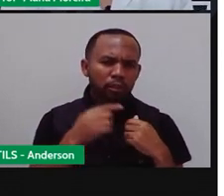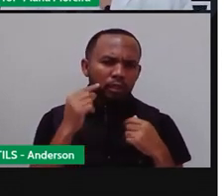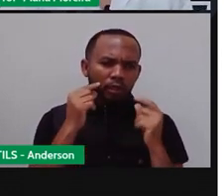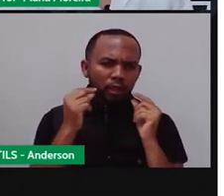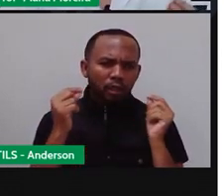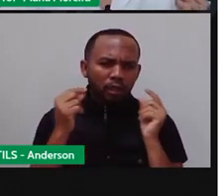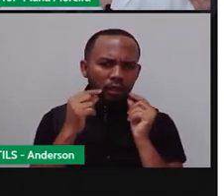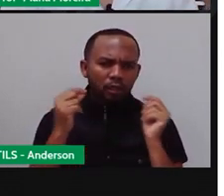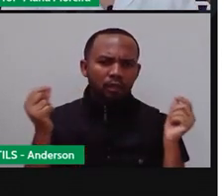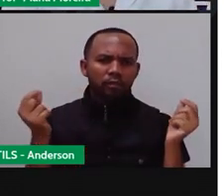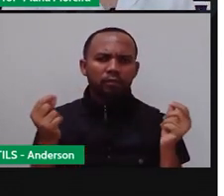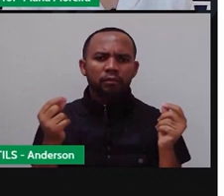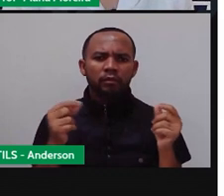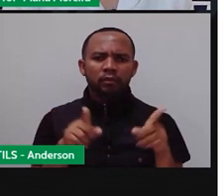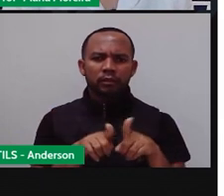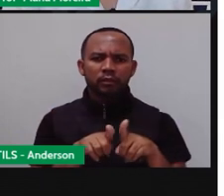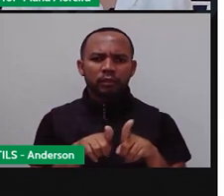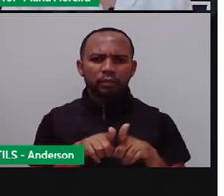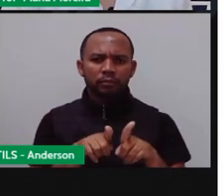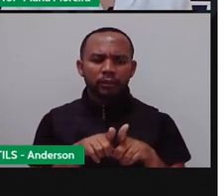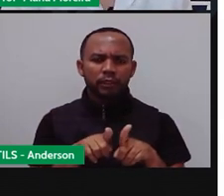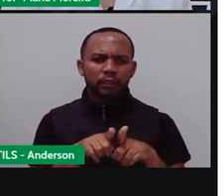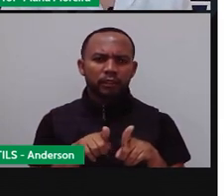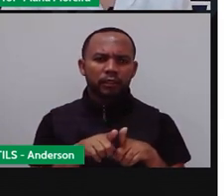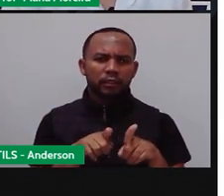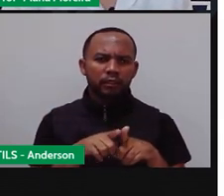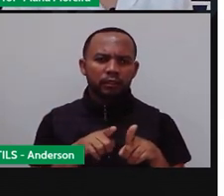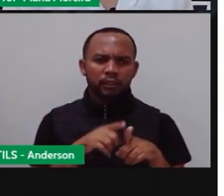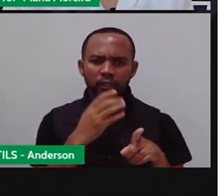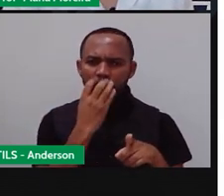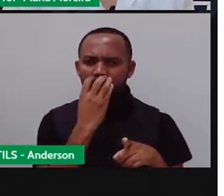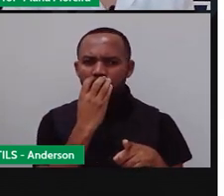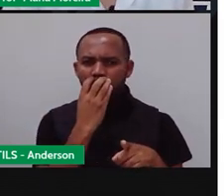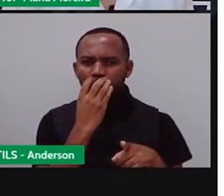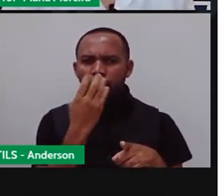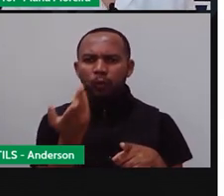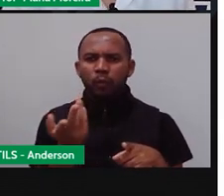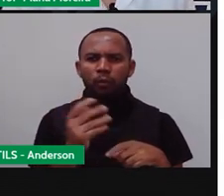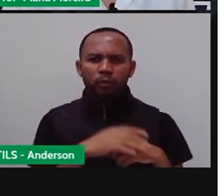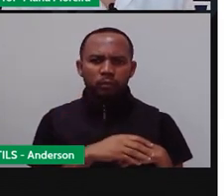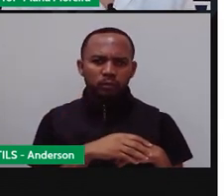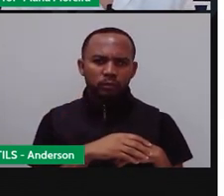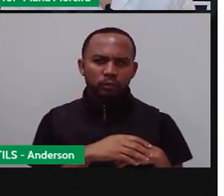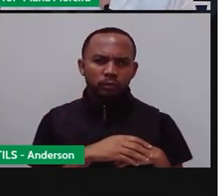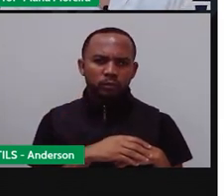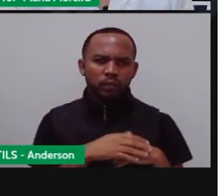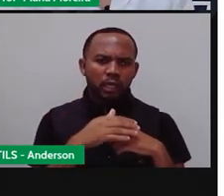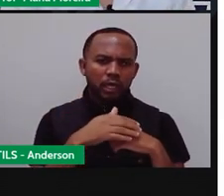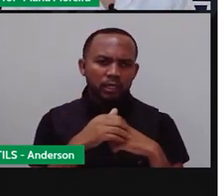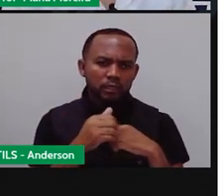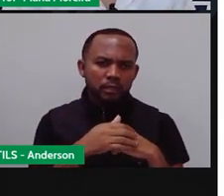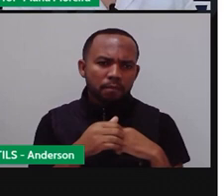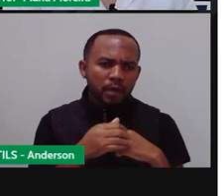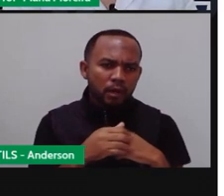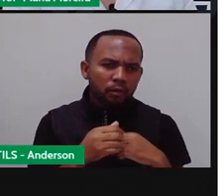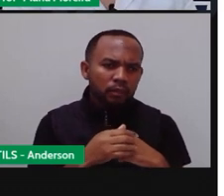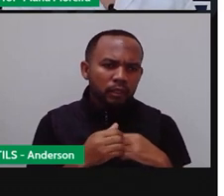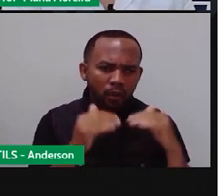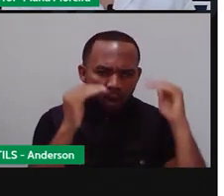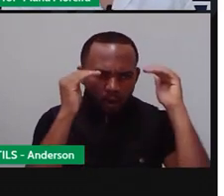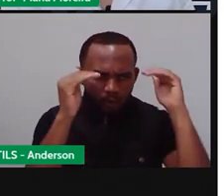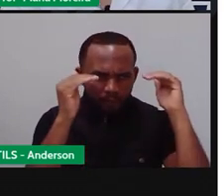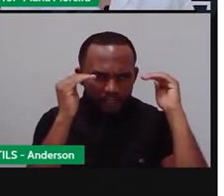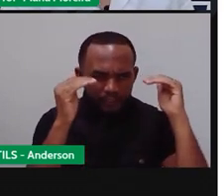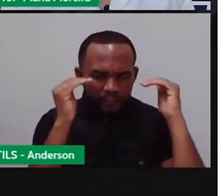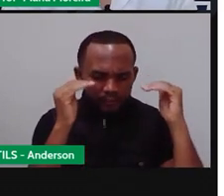dos gatos, né? Como é o caso aí da maioria dos cães, né? É dócil e submisso aos humanos, né? E